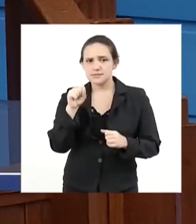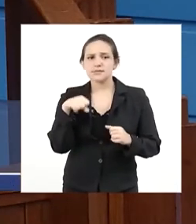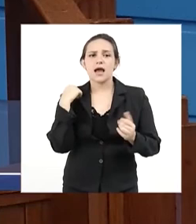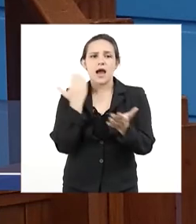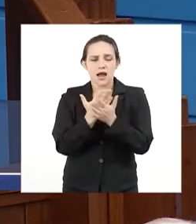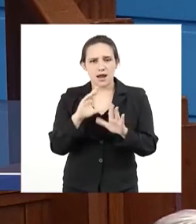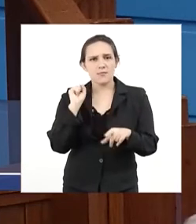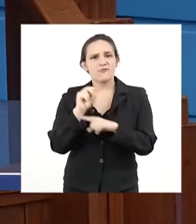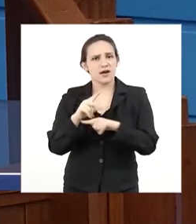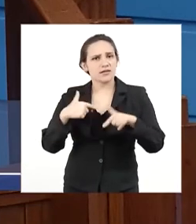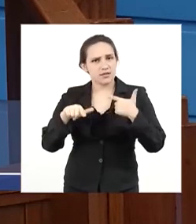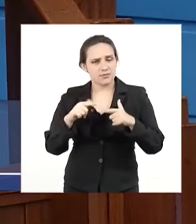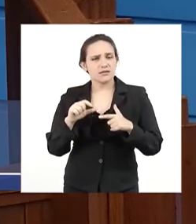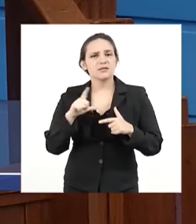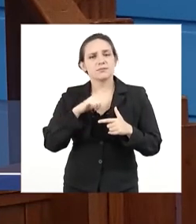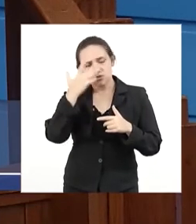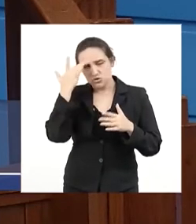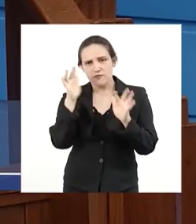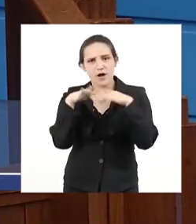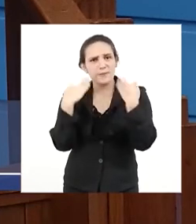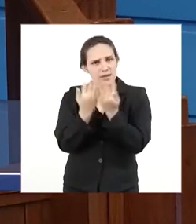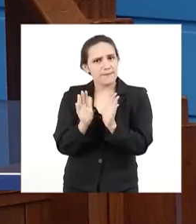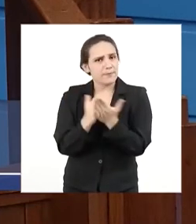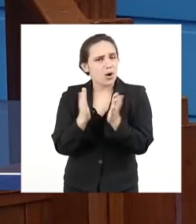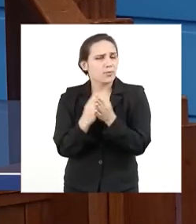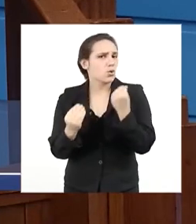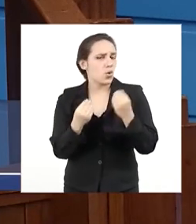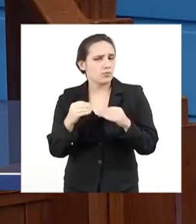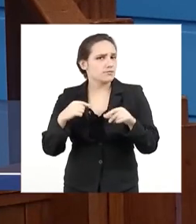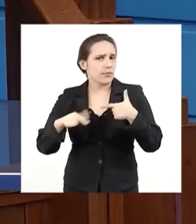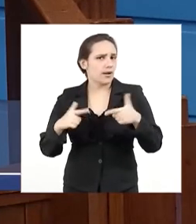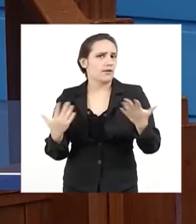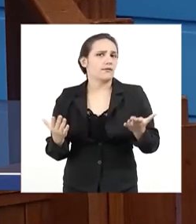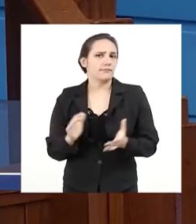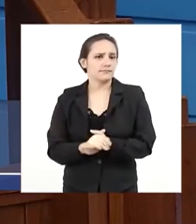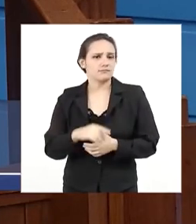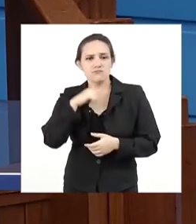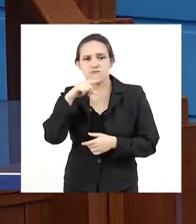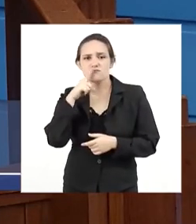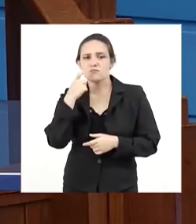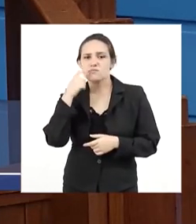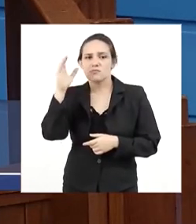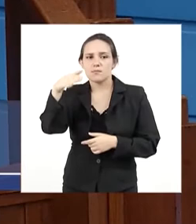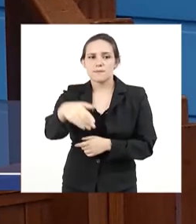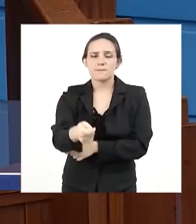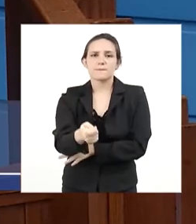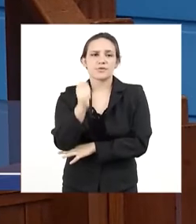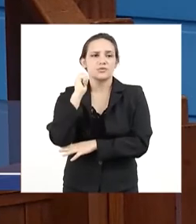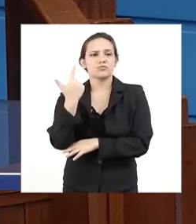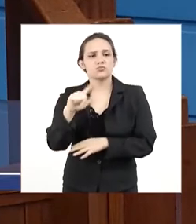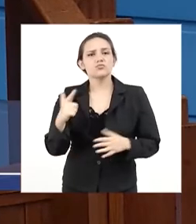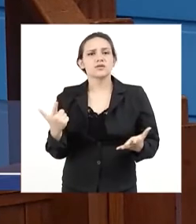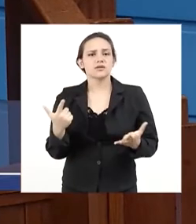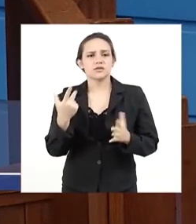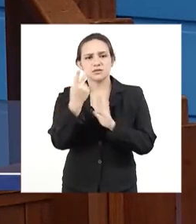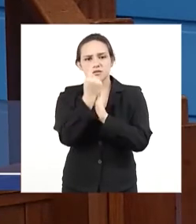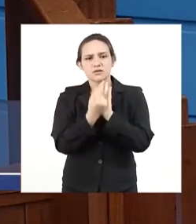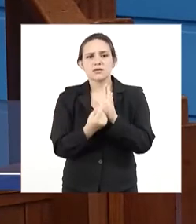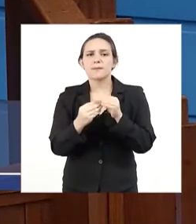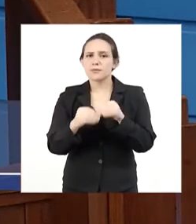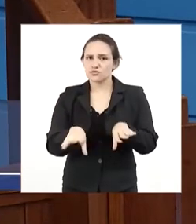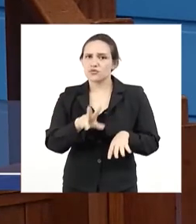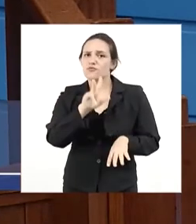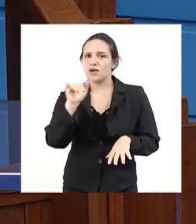dia da boca de famílias carentes. Vai desempregar. Vai diminuir a economia desses municípios. Vai